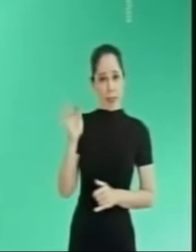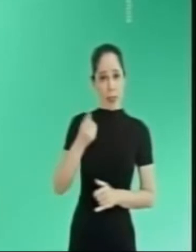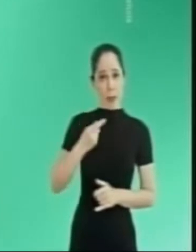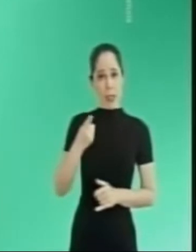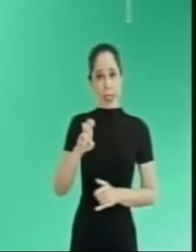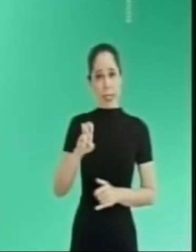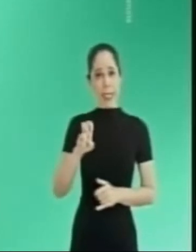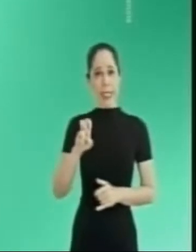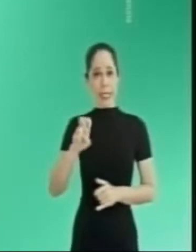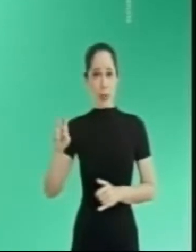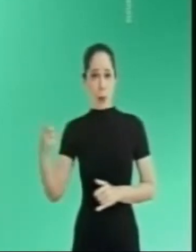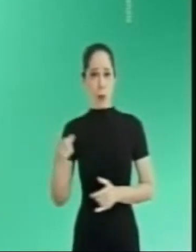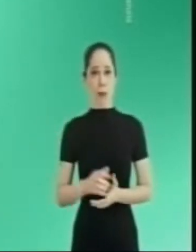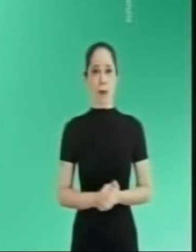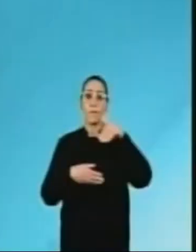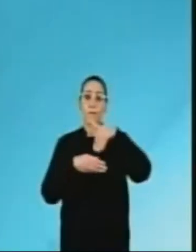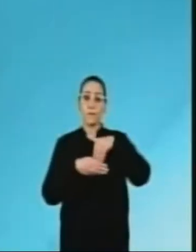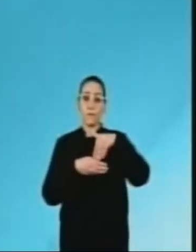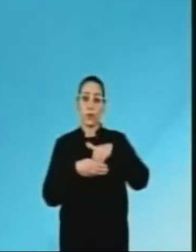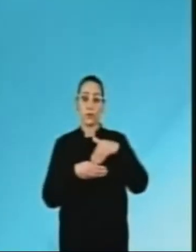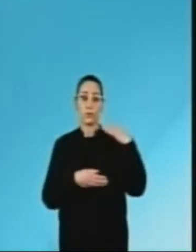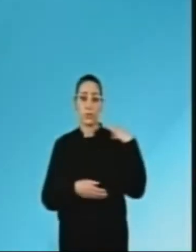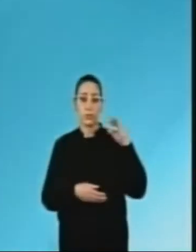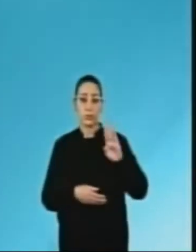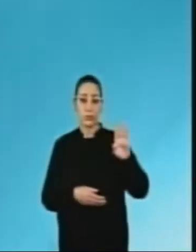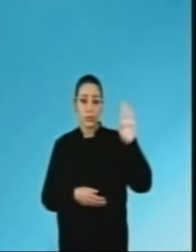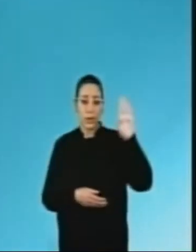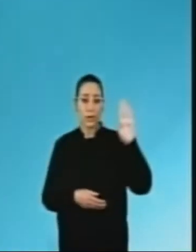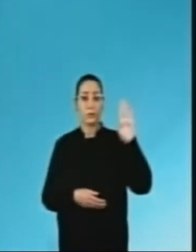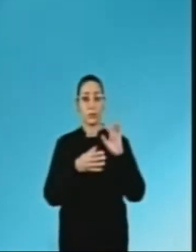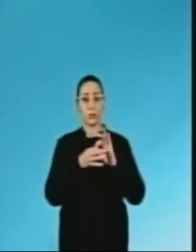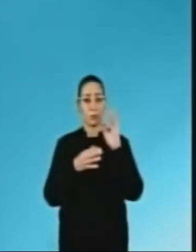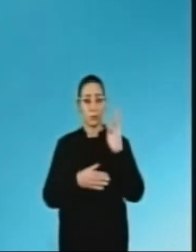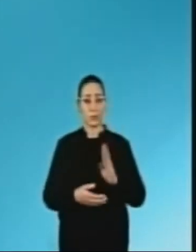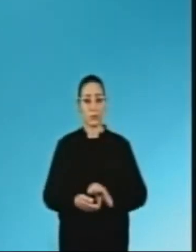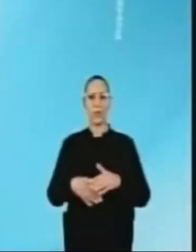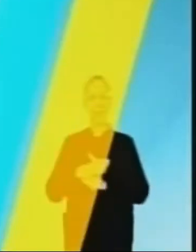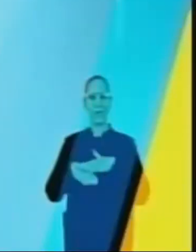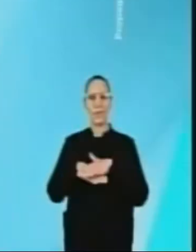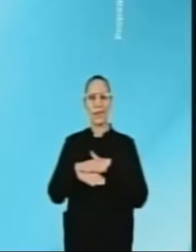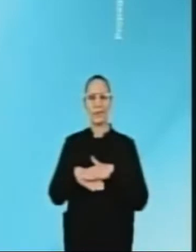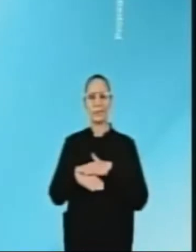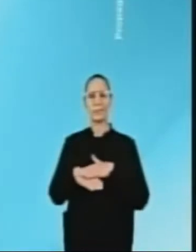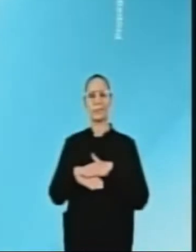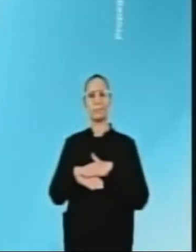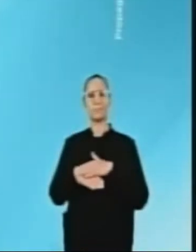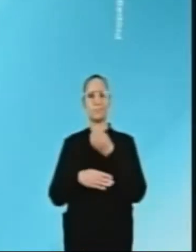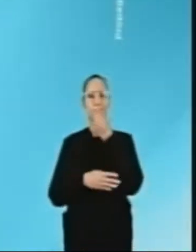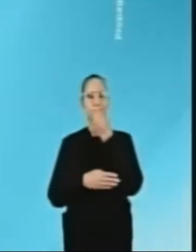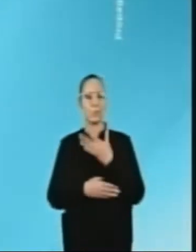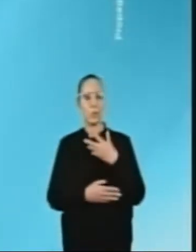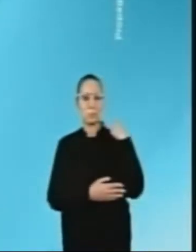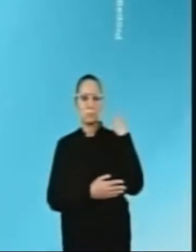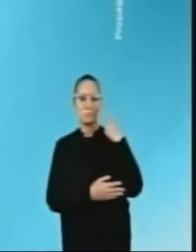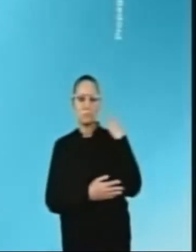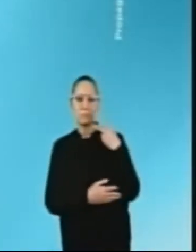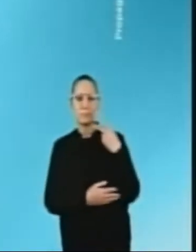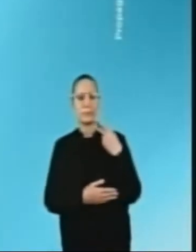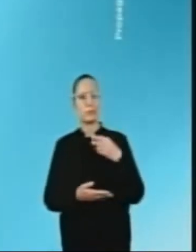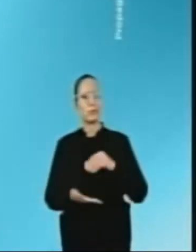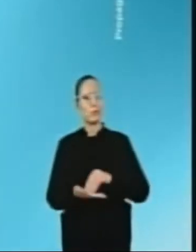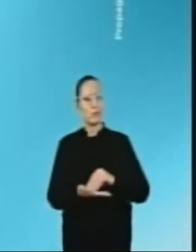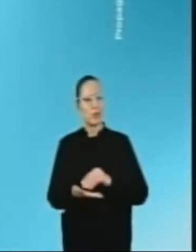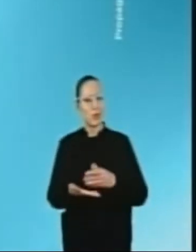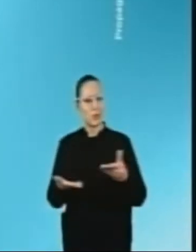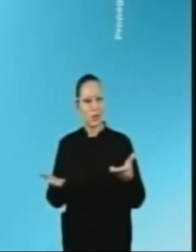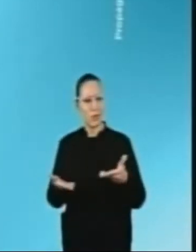deputada Federal, número 15-51. Vote nos deputados do União Brasil. O diálogo, o respeito e a boa política nunca fizeram